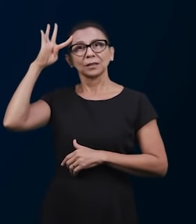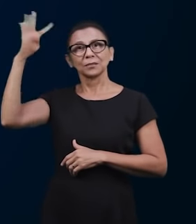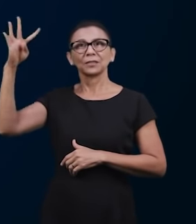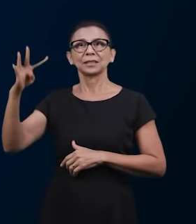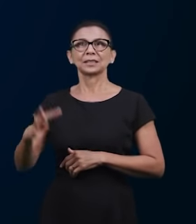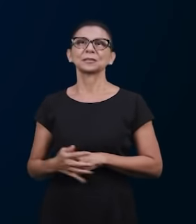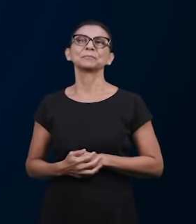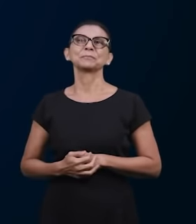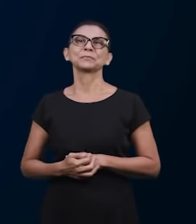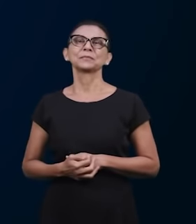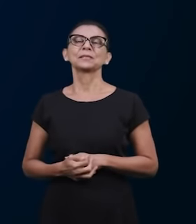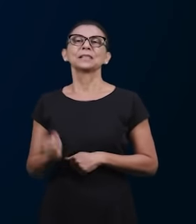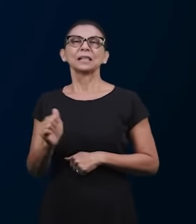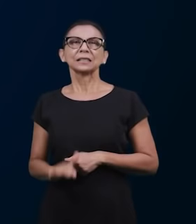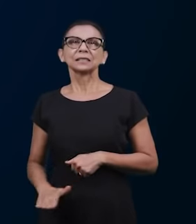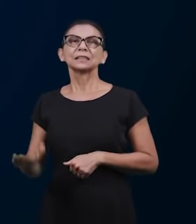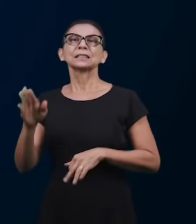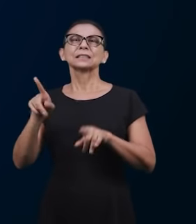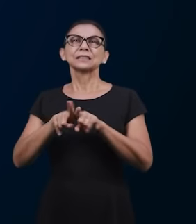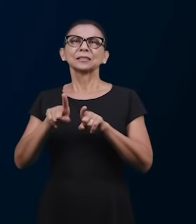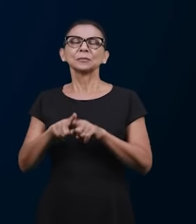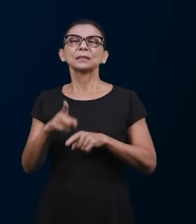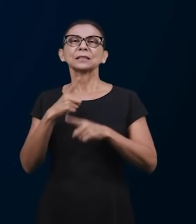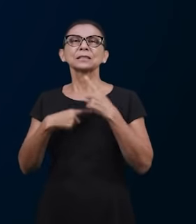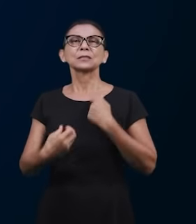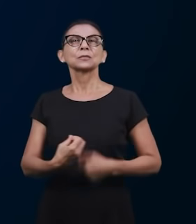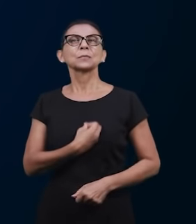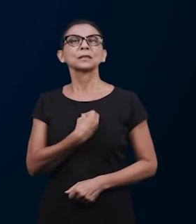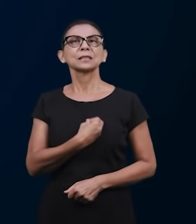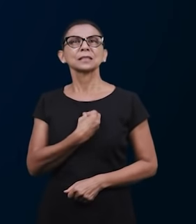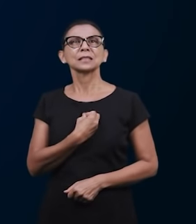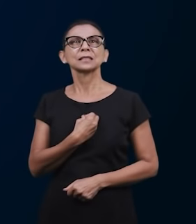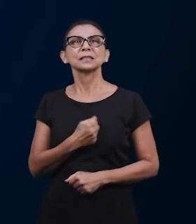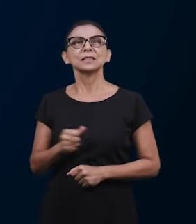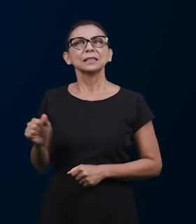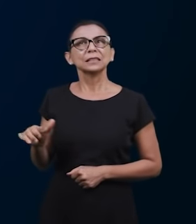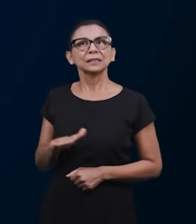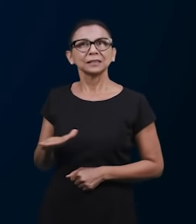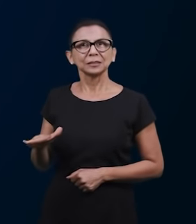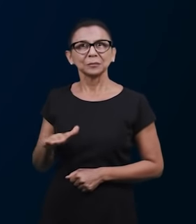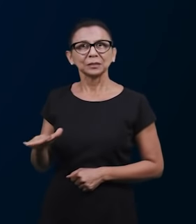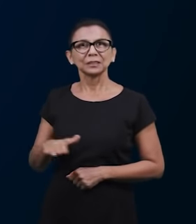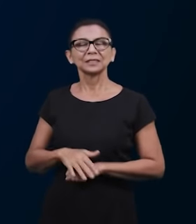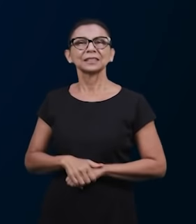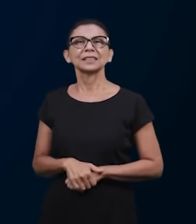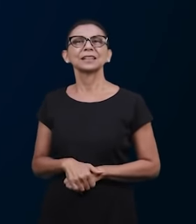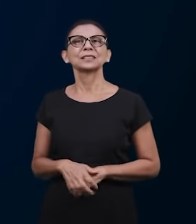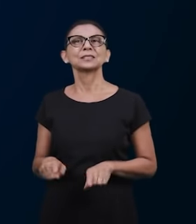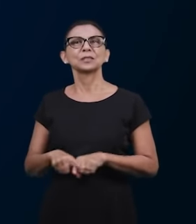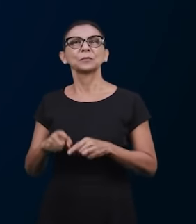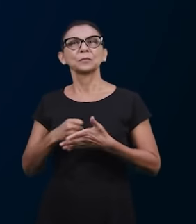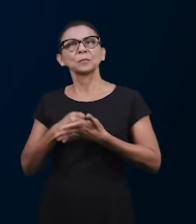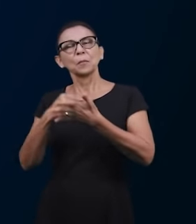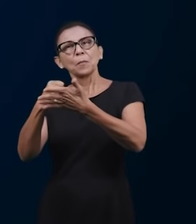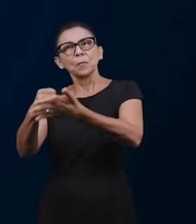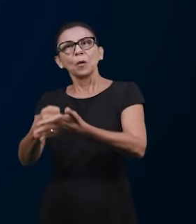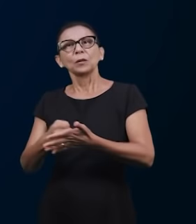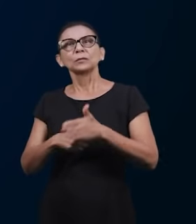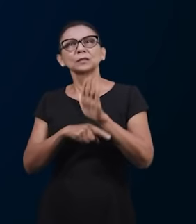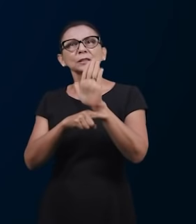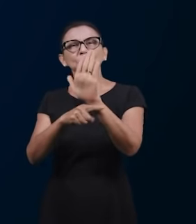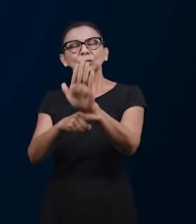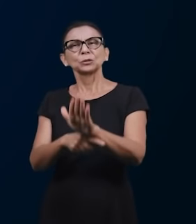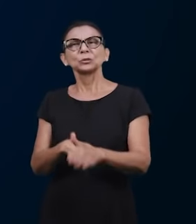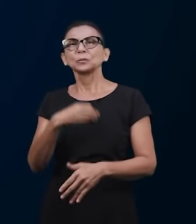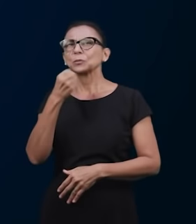culto de damas, eles participam aclarando muitas dúvidas, vendo tudo desde o ponto de vista dos intermediários